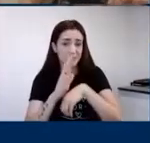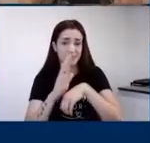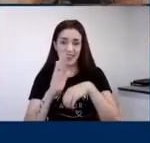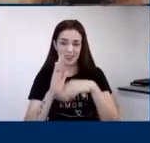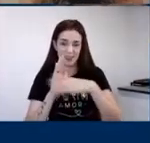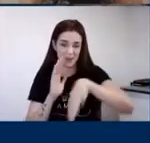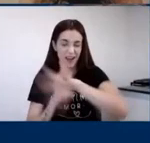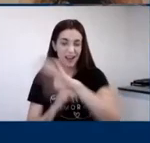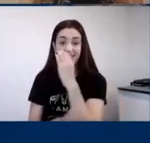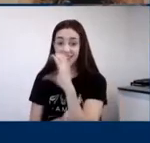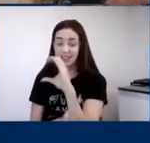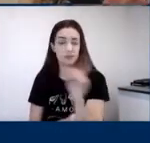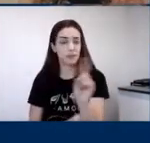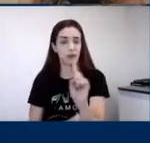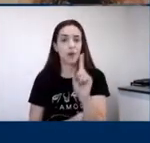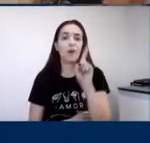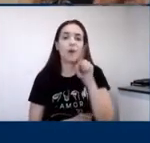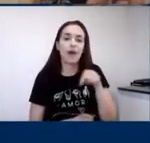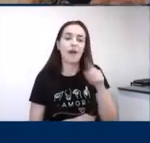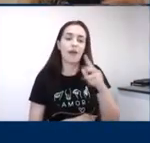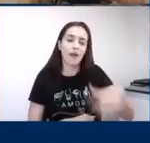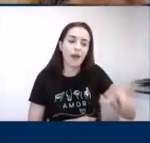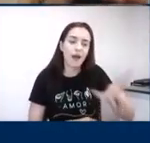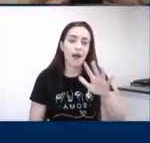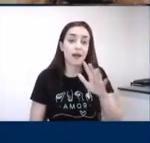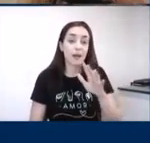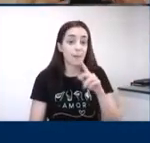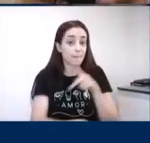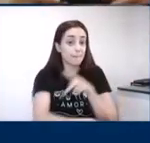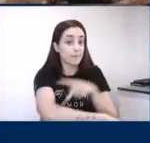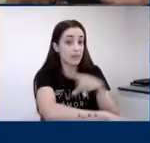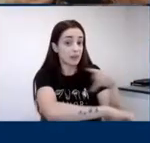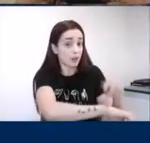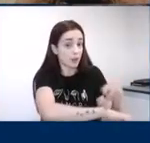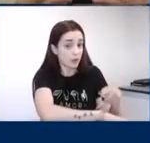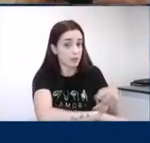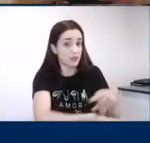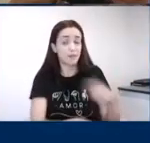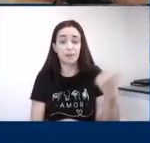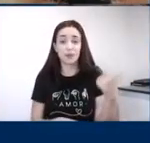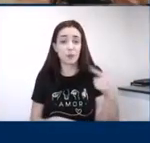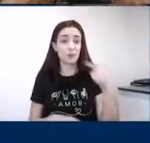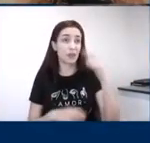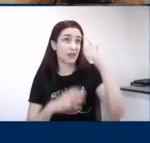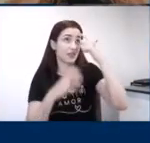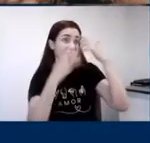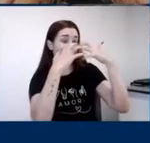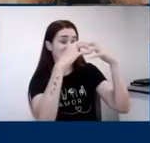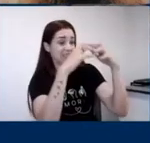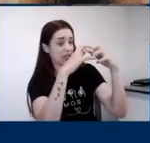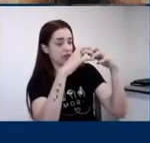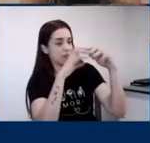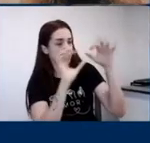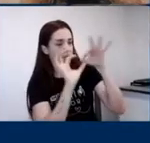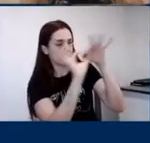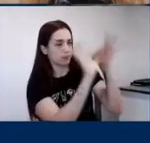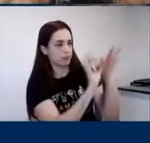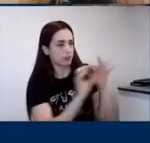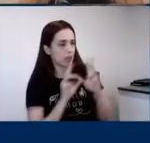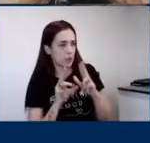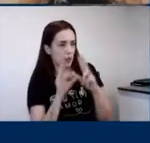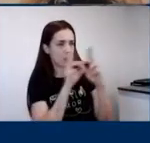de normalidade. Não existe áreas do cérebro que funcionem da mesma forma para todos.